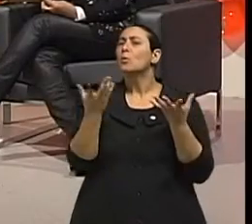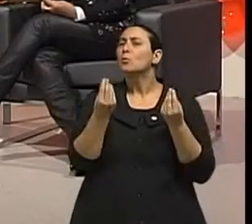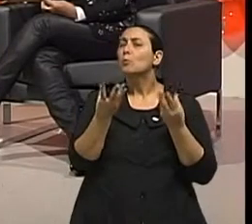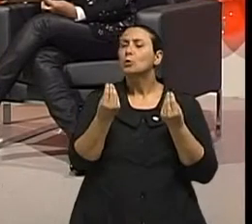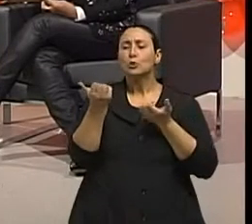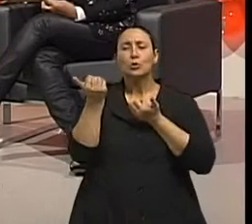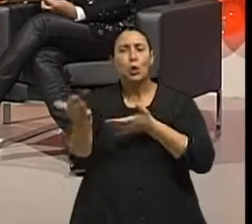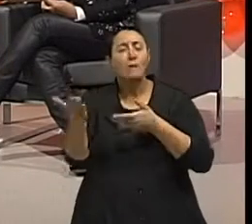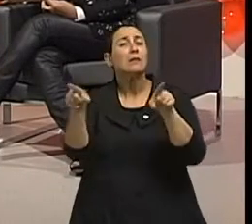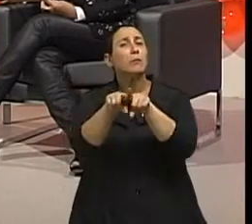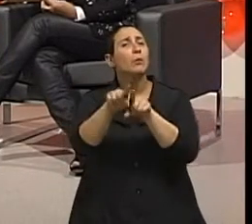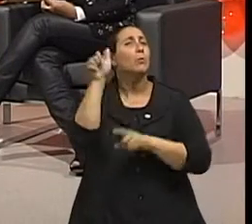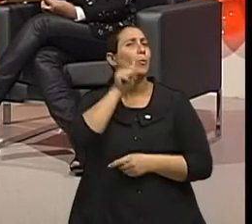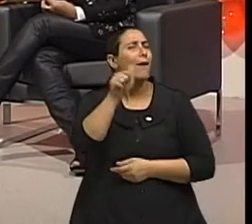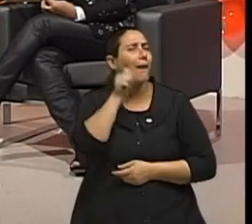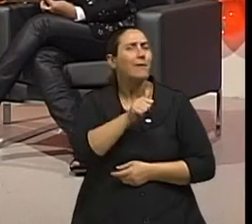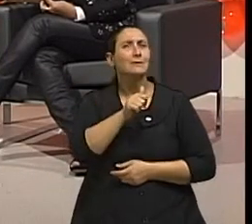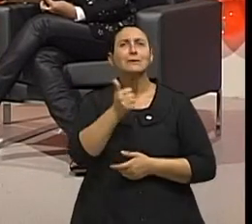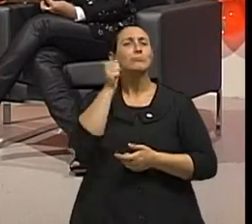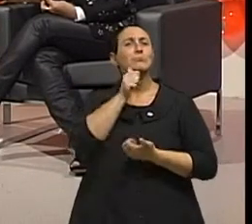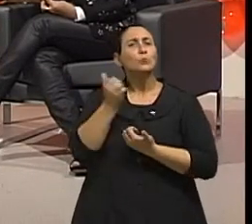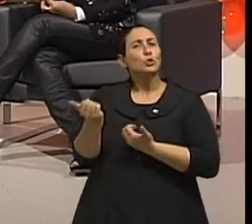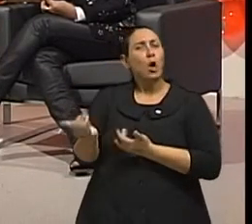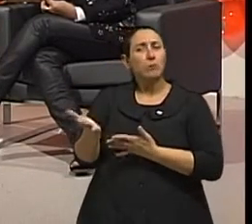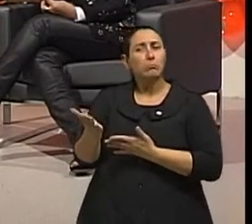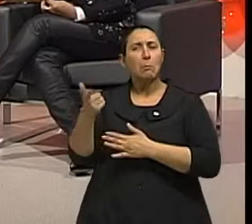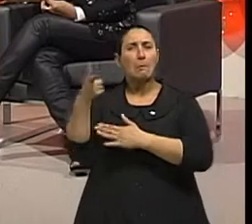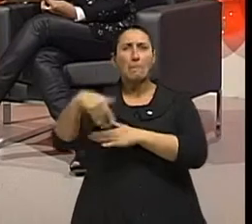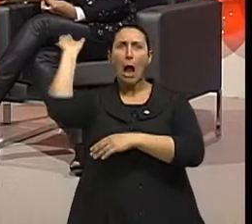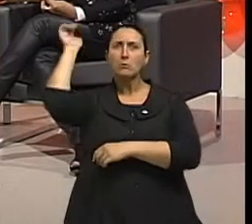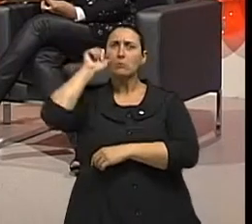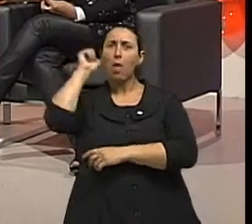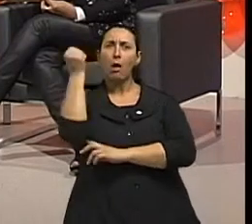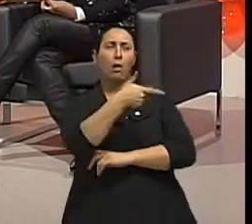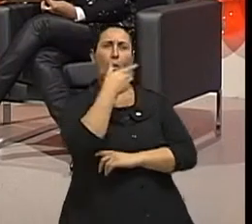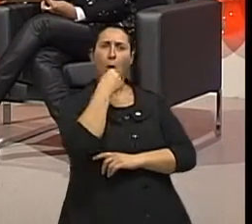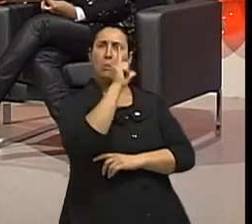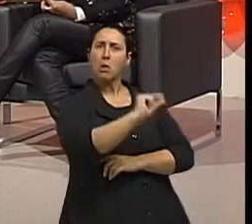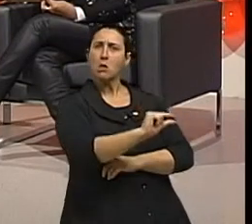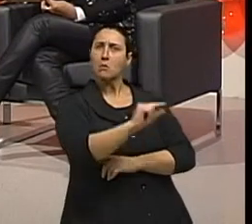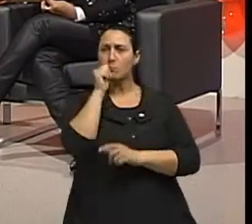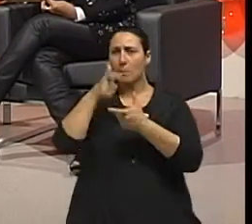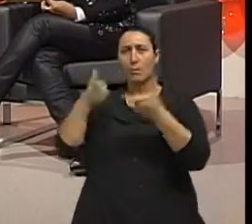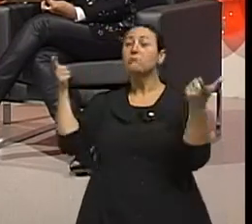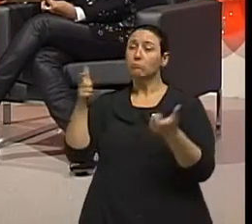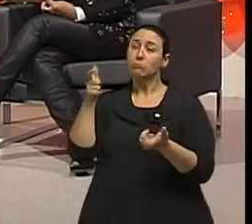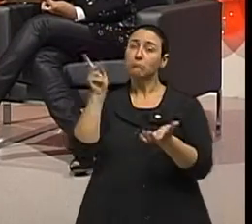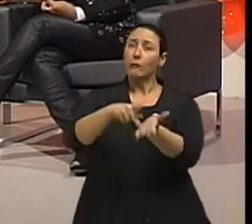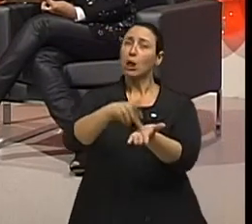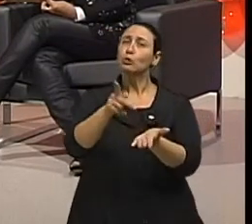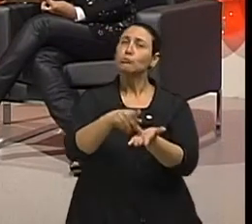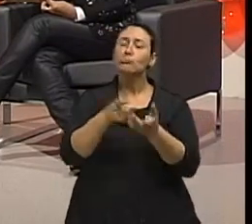mulheres, meninas fumando do que rapazes. Exatamente. Isso é um fato? Isso é um fato. Um fato estatisticamente confirmado.